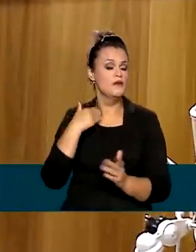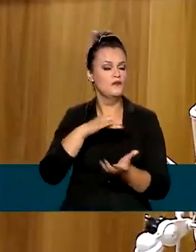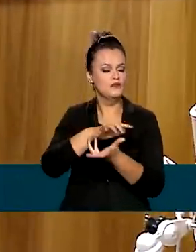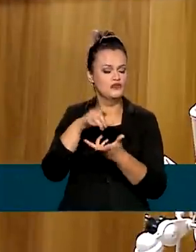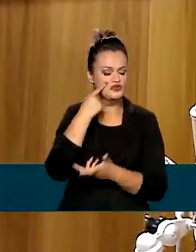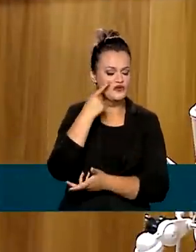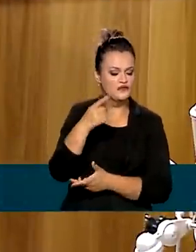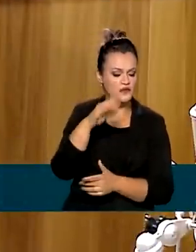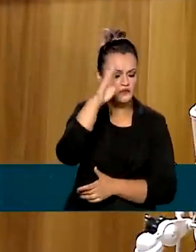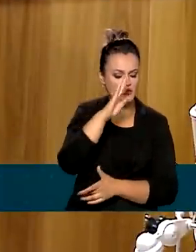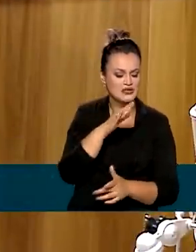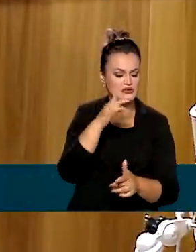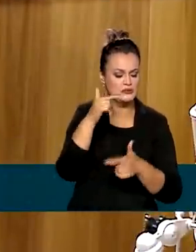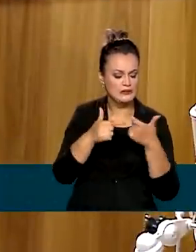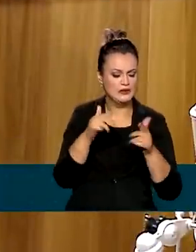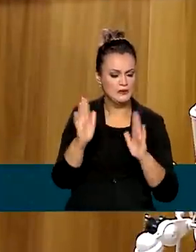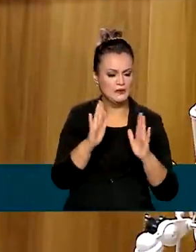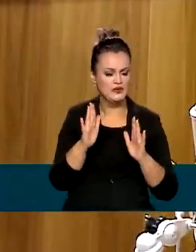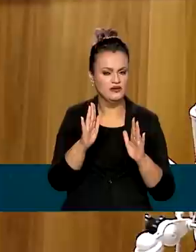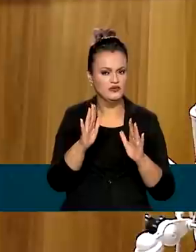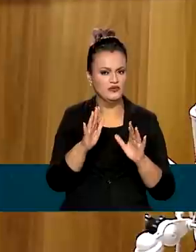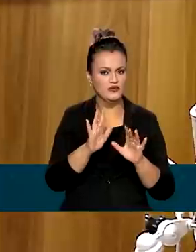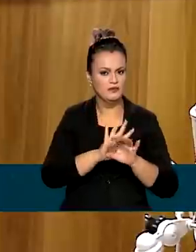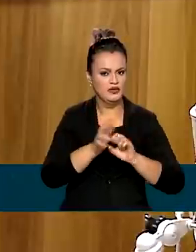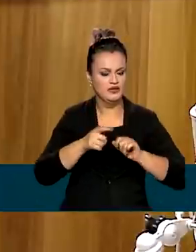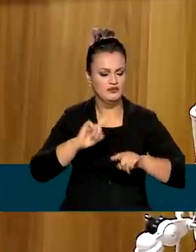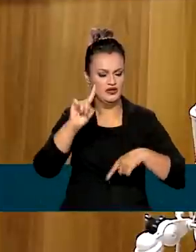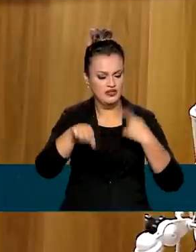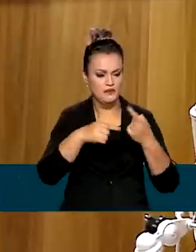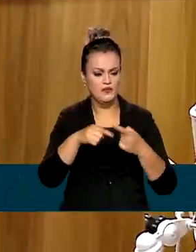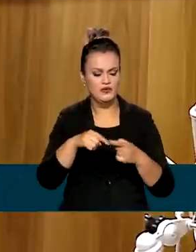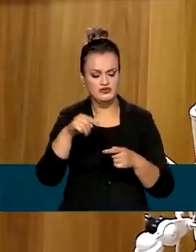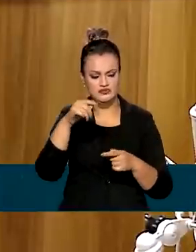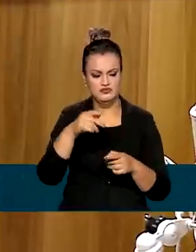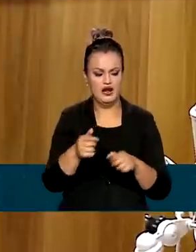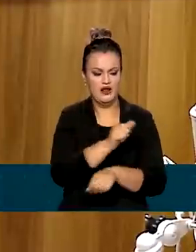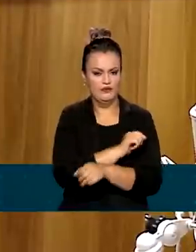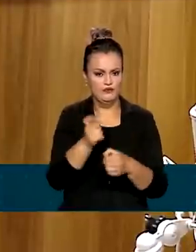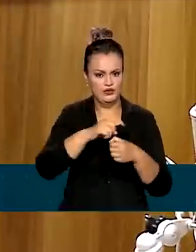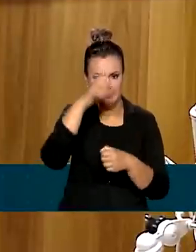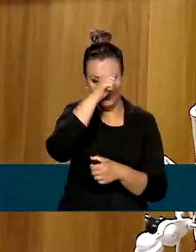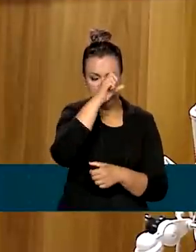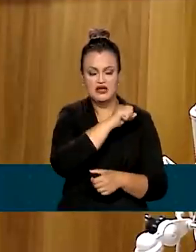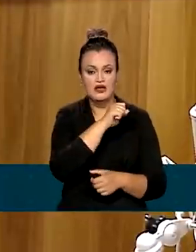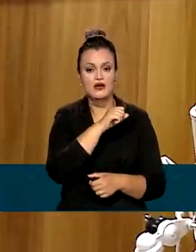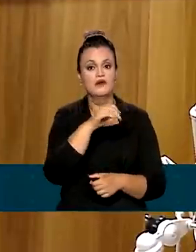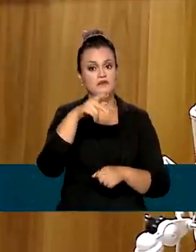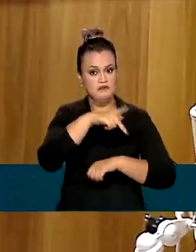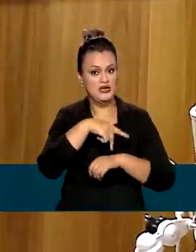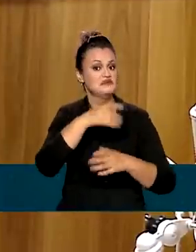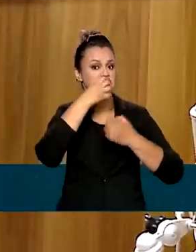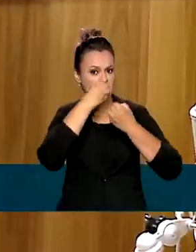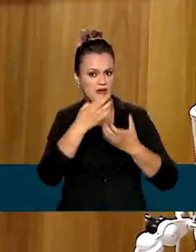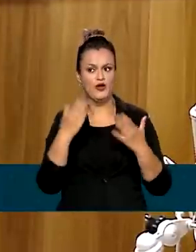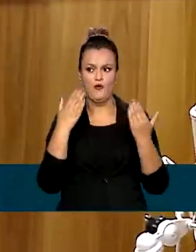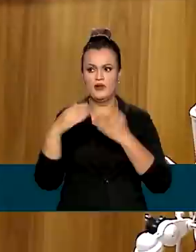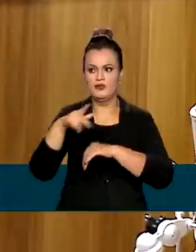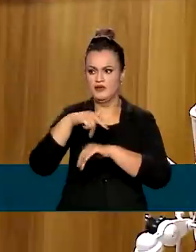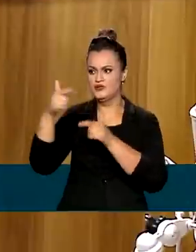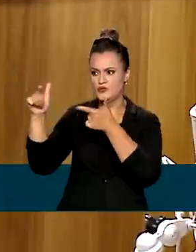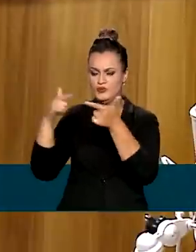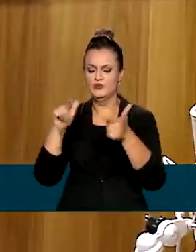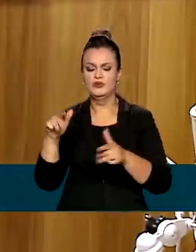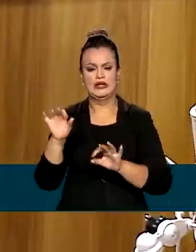relação à atuação do Brasil no pós-pandemia para a recuperação das aprendizagens é que o Brasil está dentre os melhores países que se